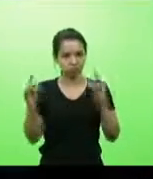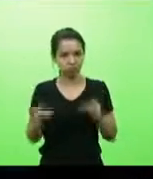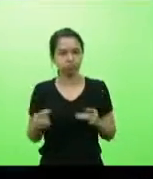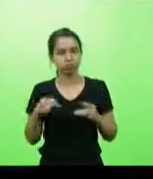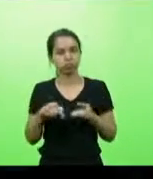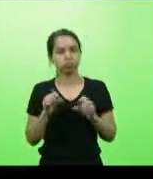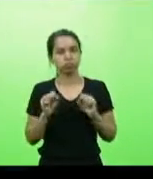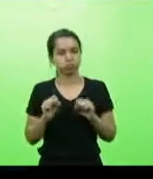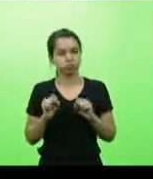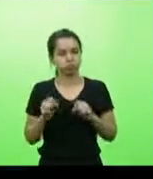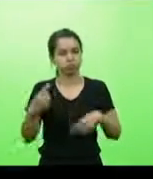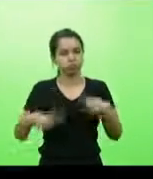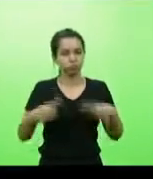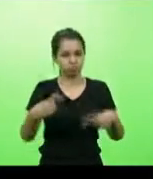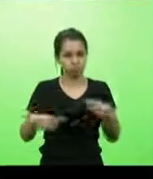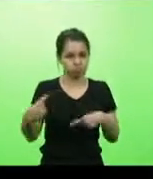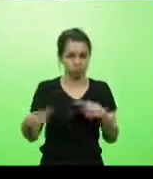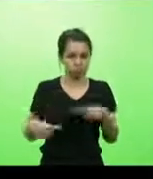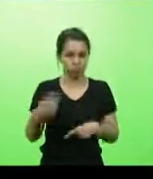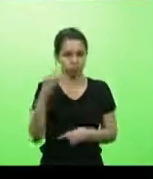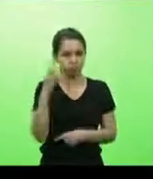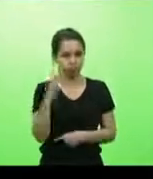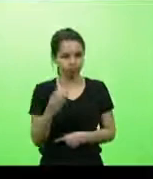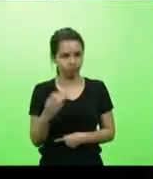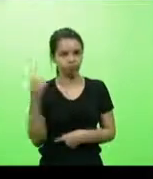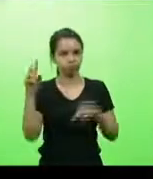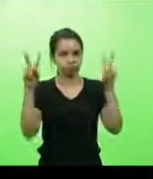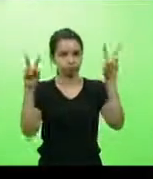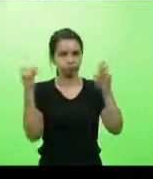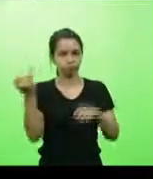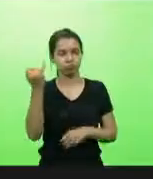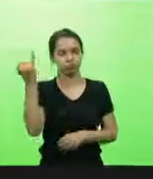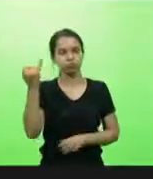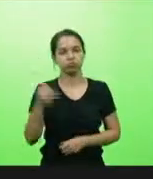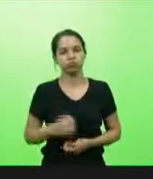científico em relação a esse tema muito importante. Obrigado, presidente.